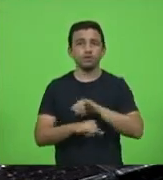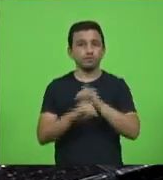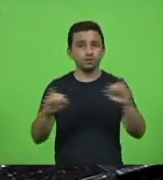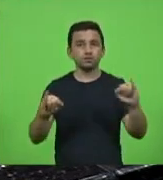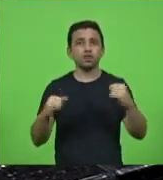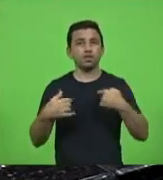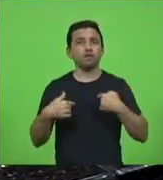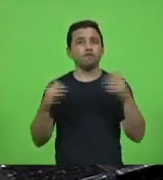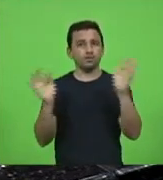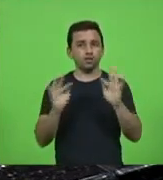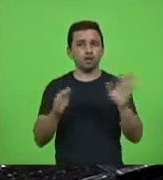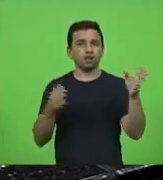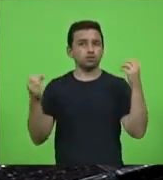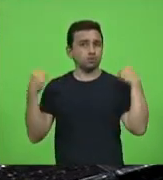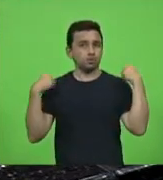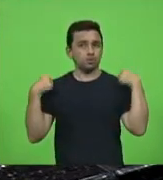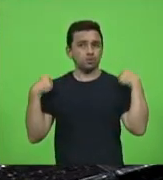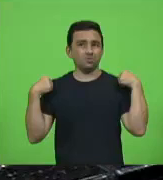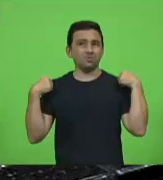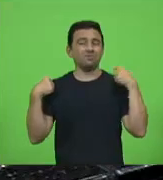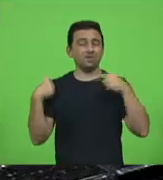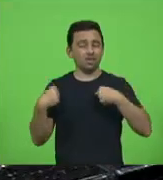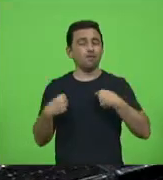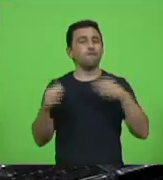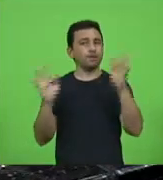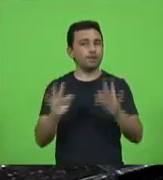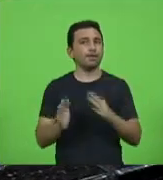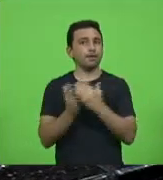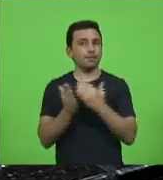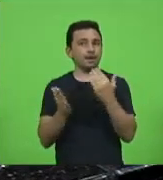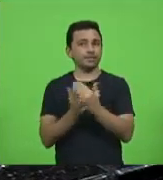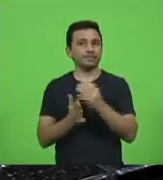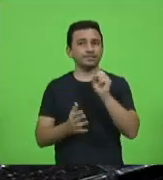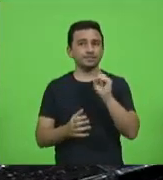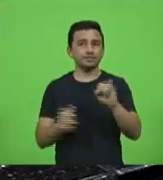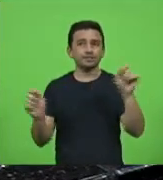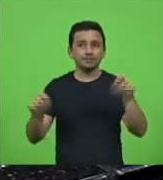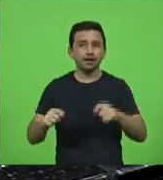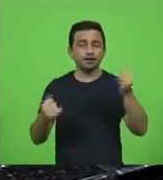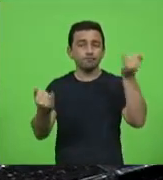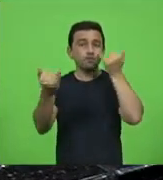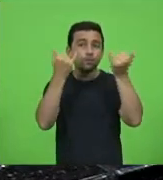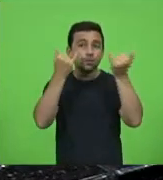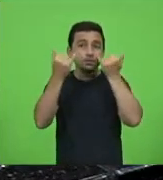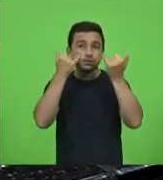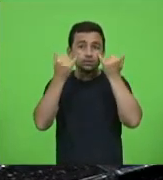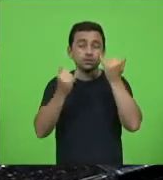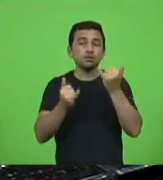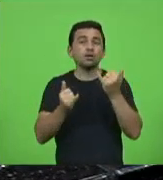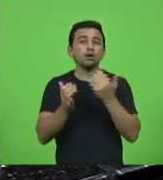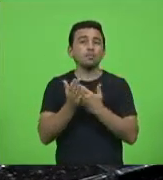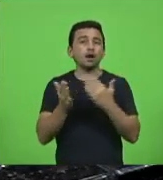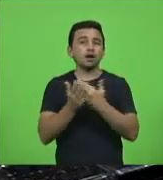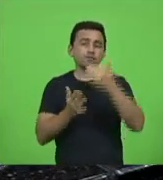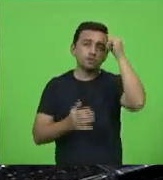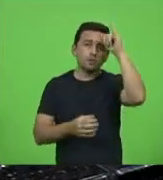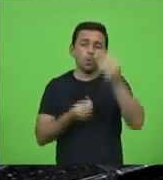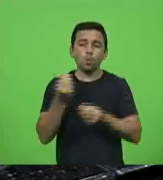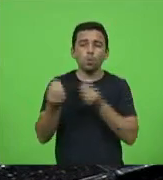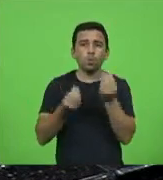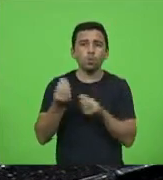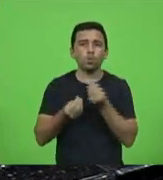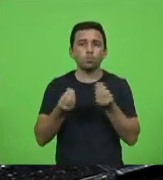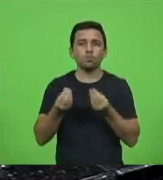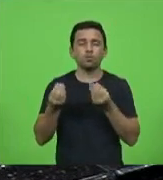estou feliz por Chapecó, mas ficaria muito mais feliz se a gente soubesse informações relativas ao combate ao Covid-19 na cidade,